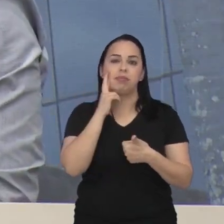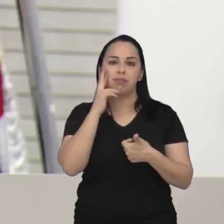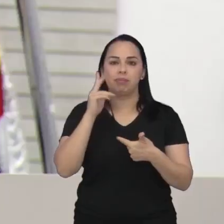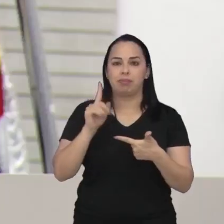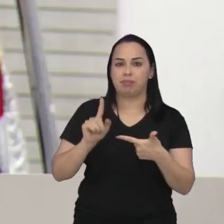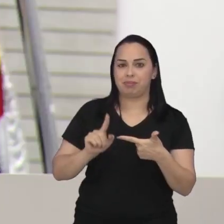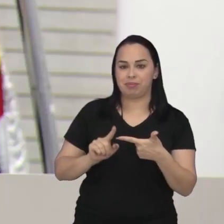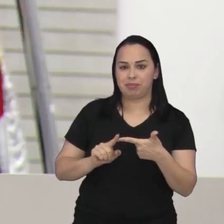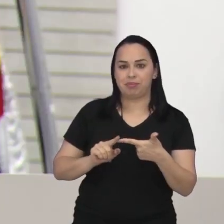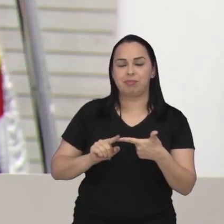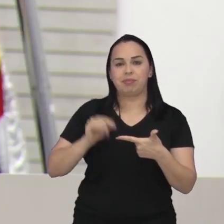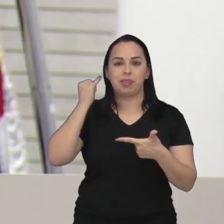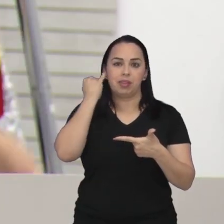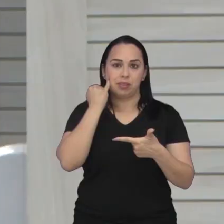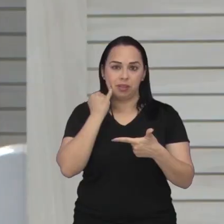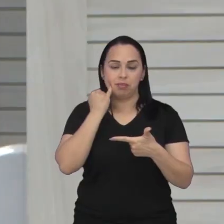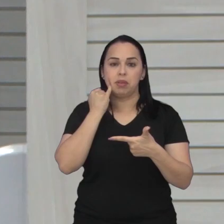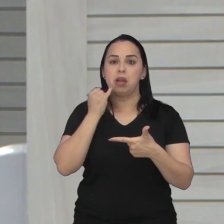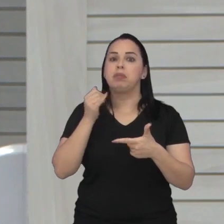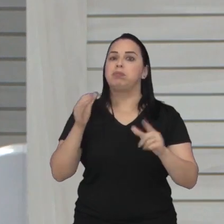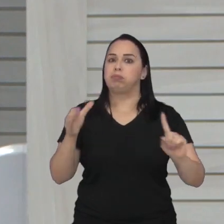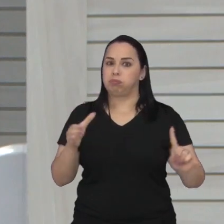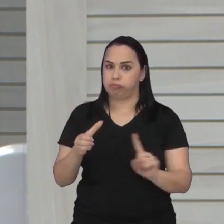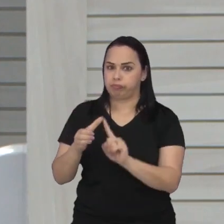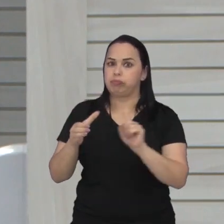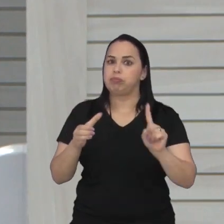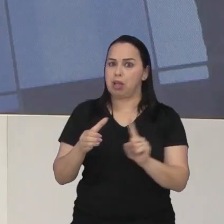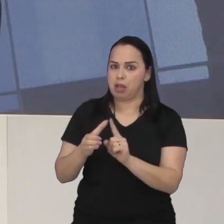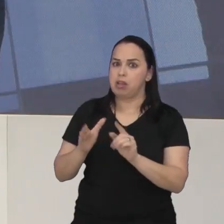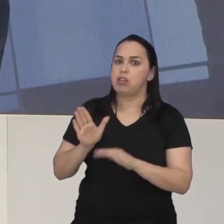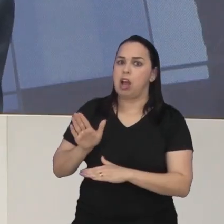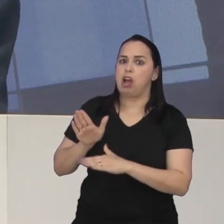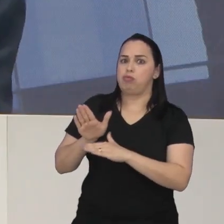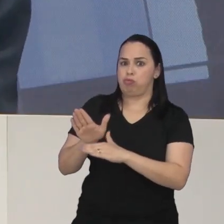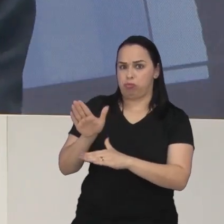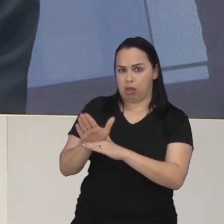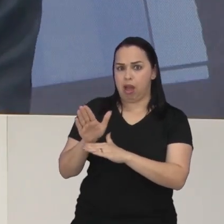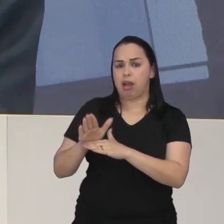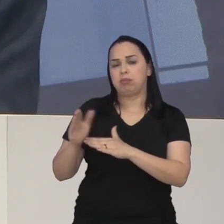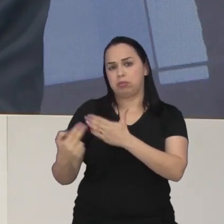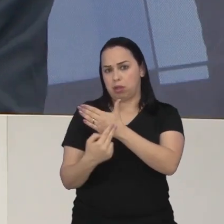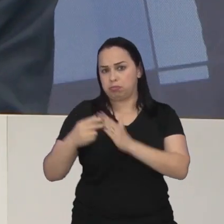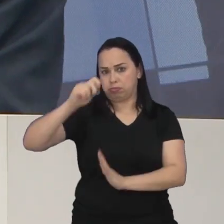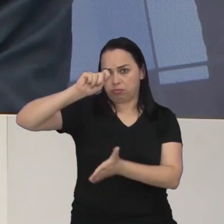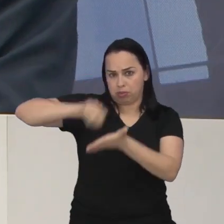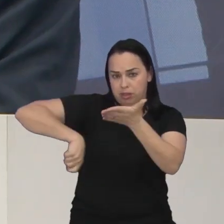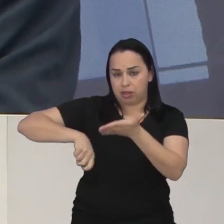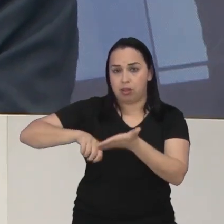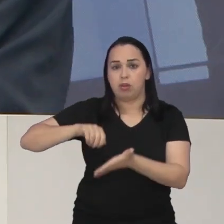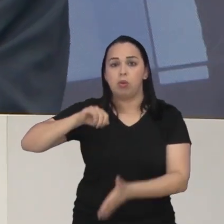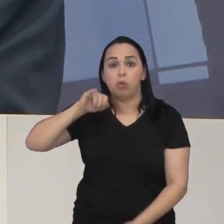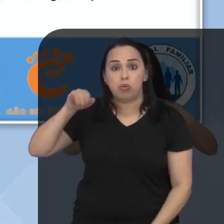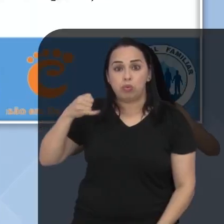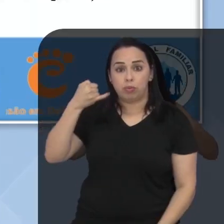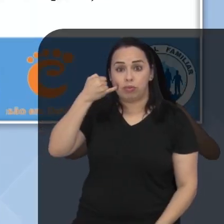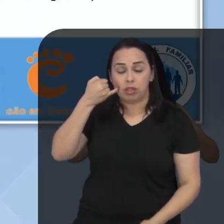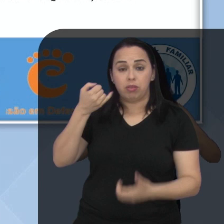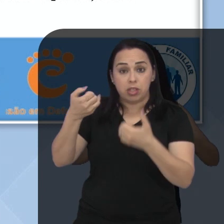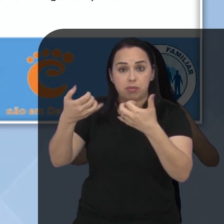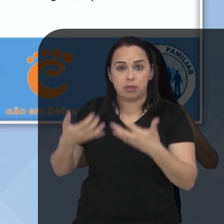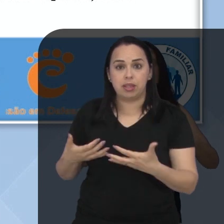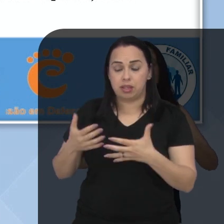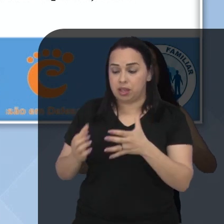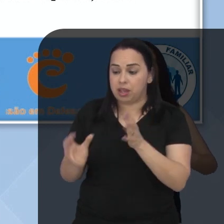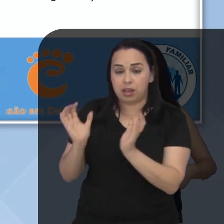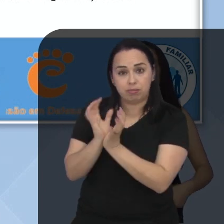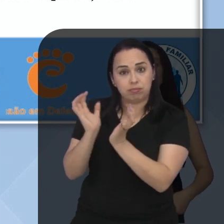Filho Rafael Pascucci Renato Santiago e Zé Luiz são coautores do requerimento para